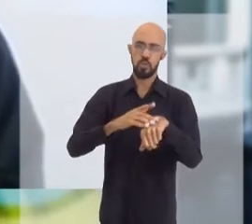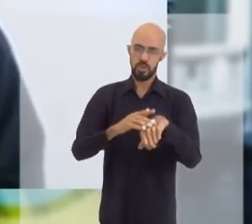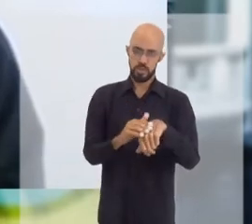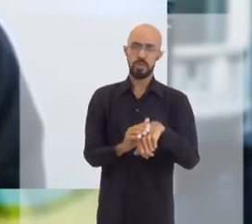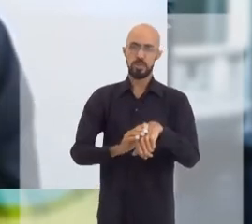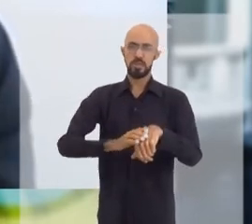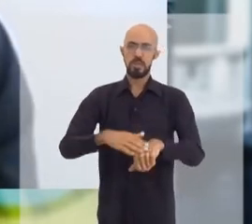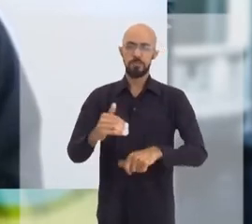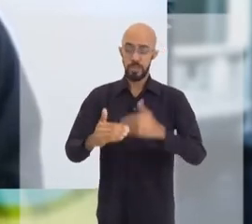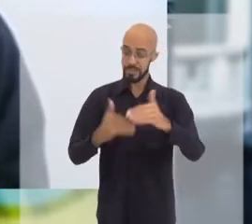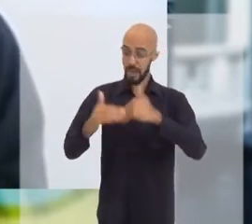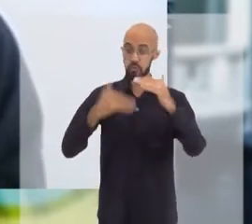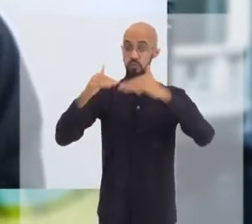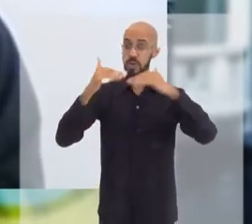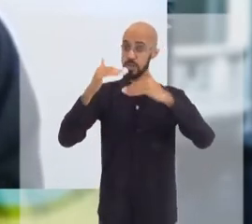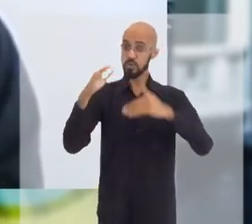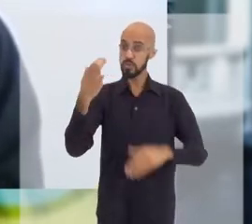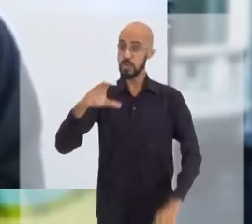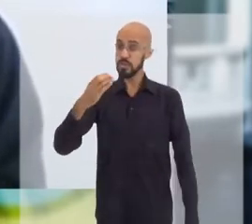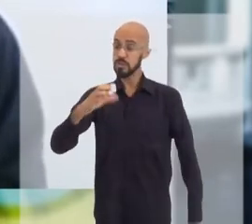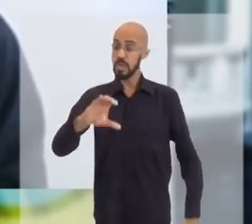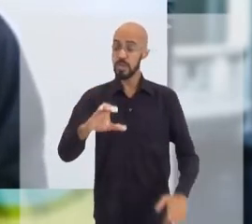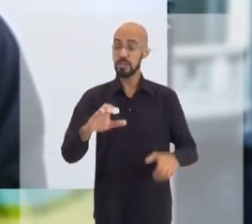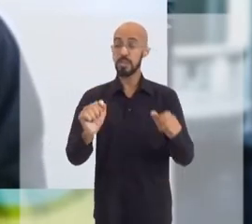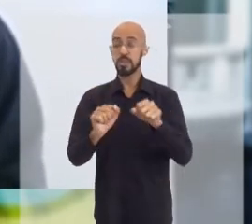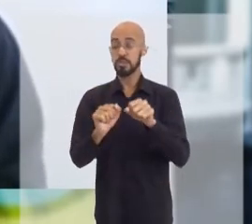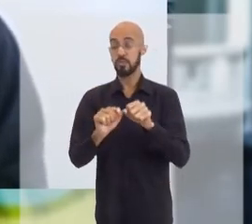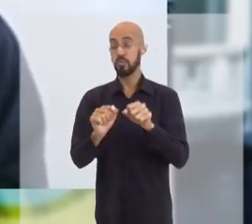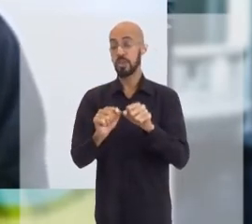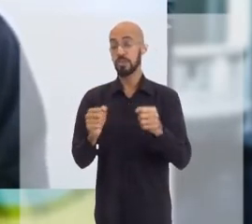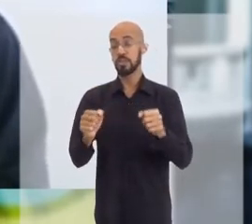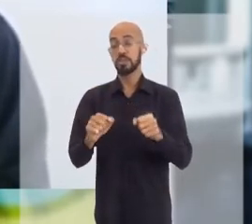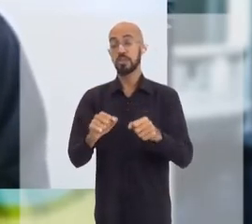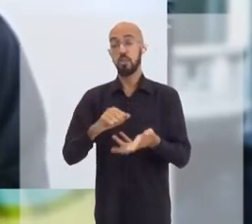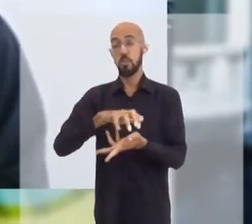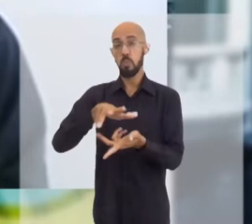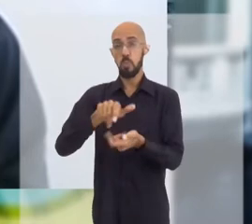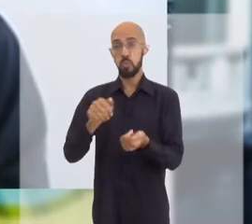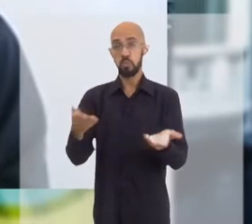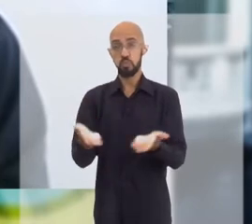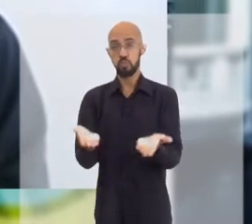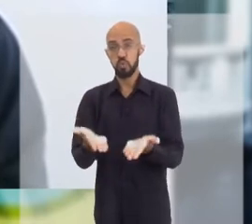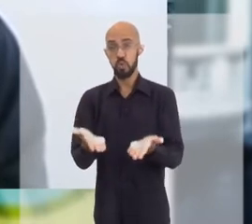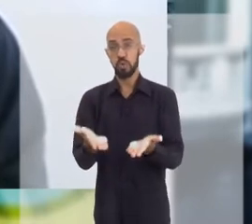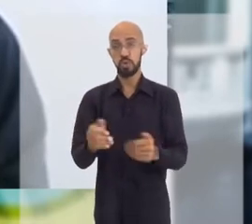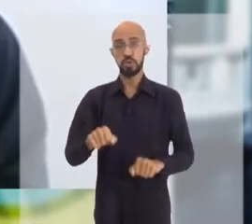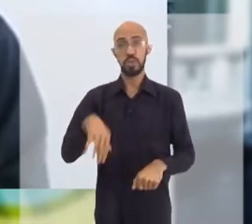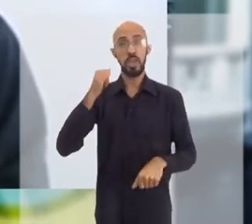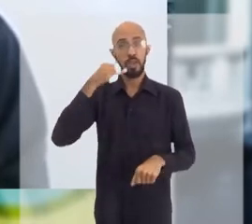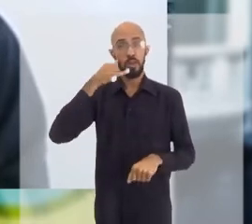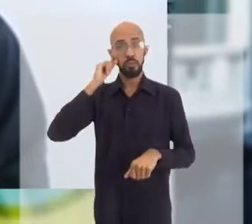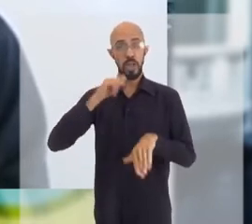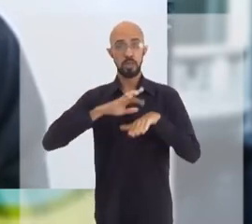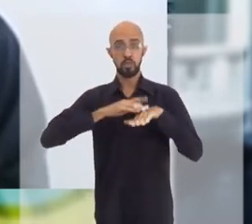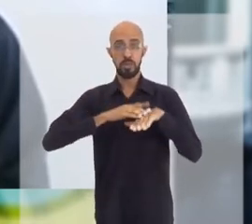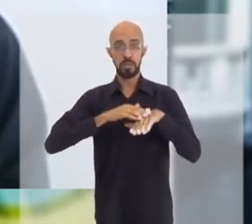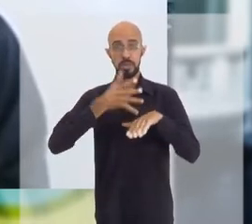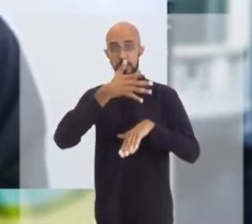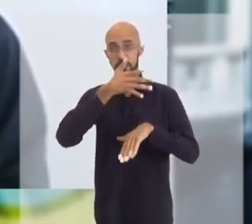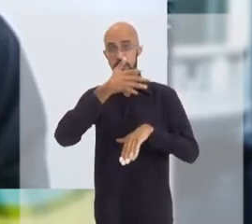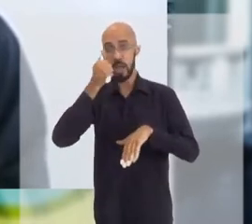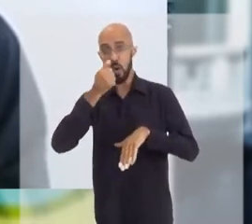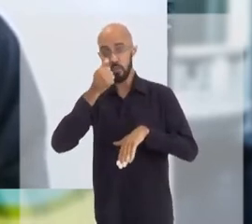daí, este avanço que a ciência pôde trazer para o mundo moderno, prevenção através de doenças,